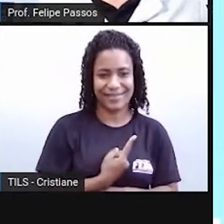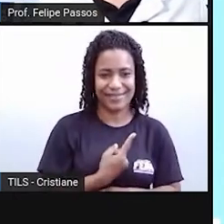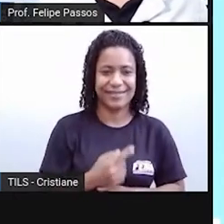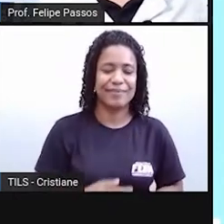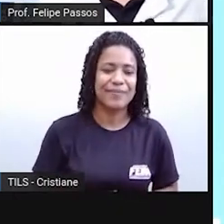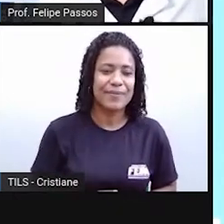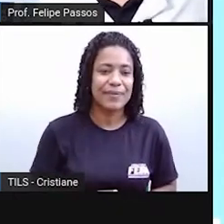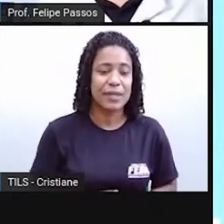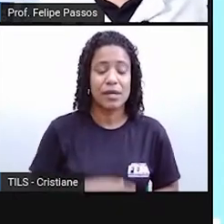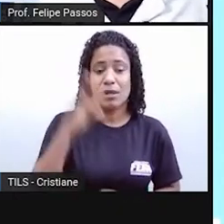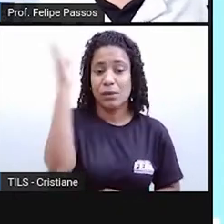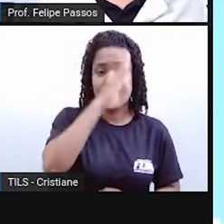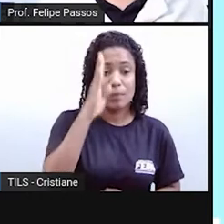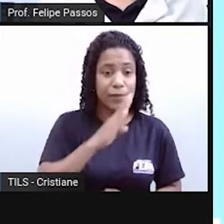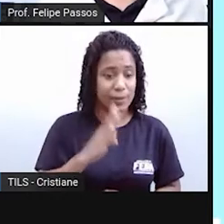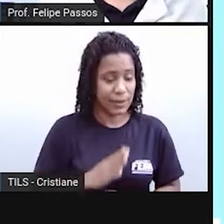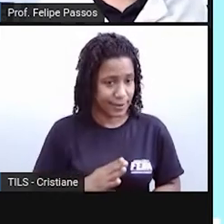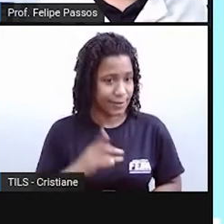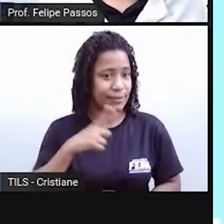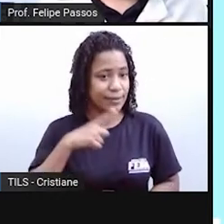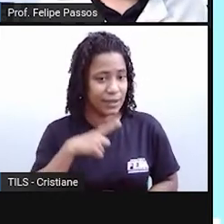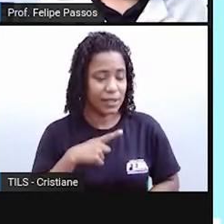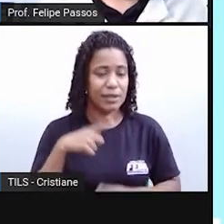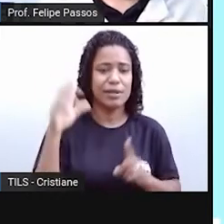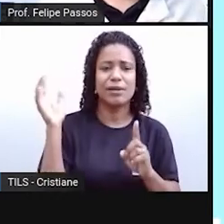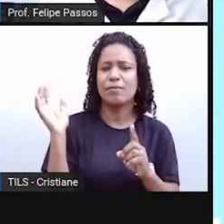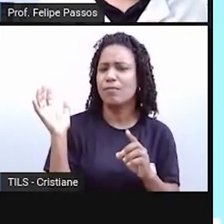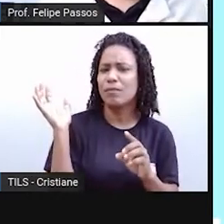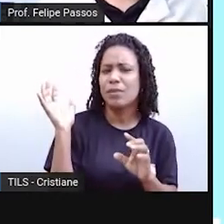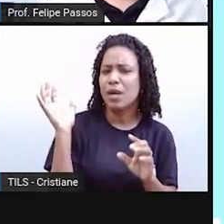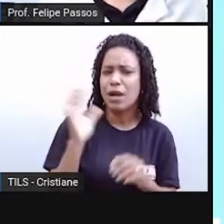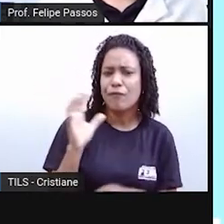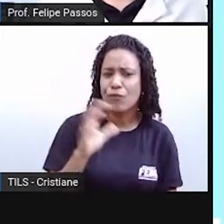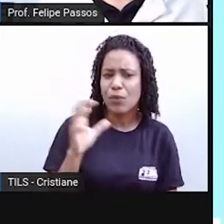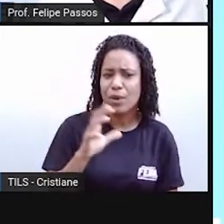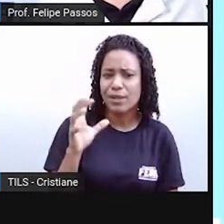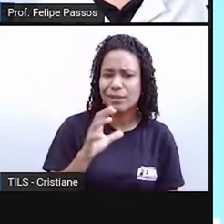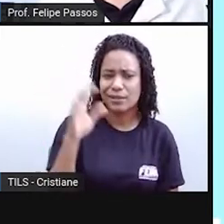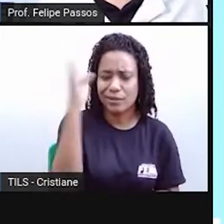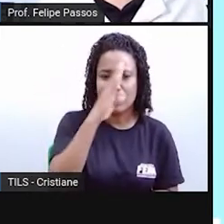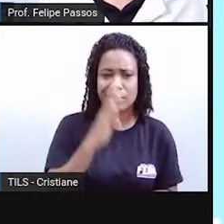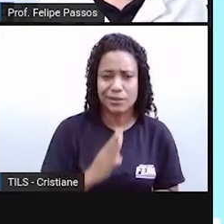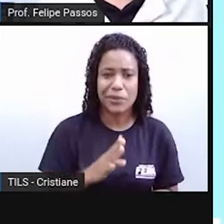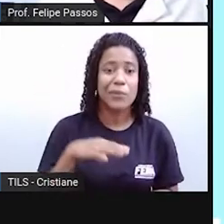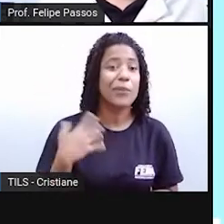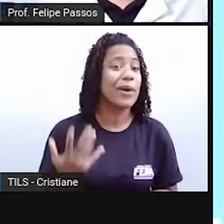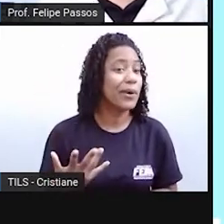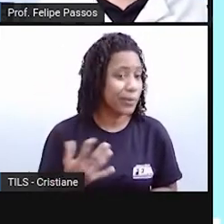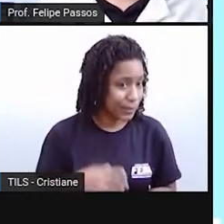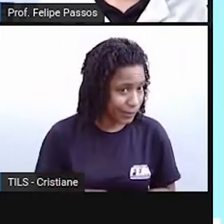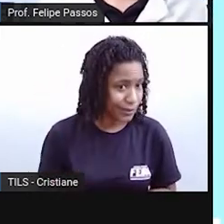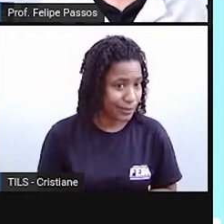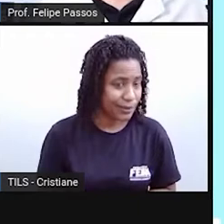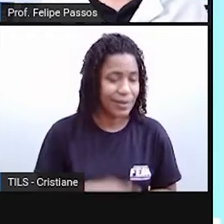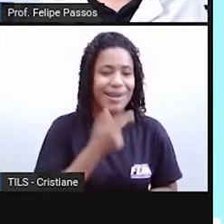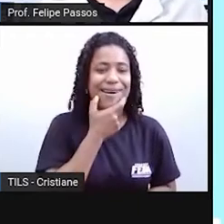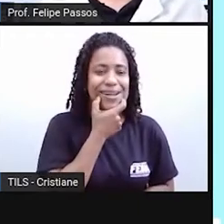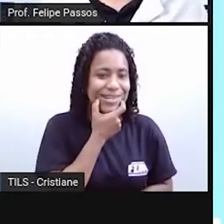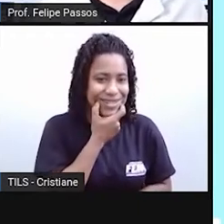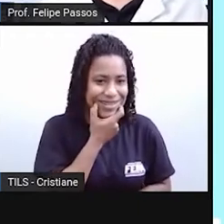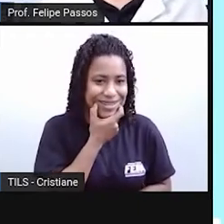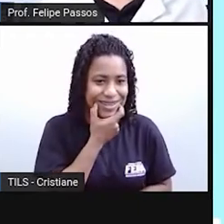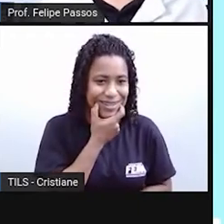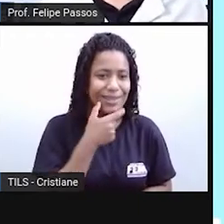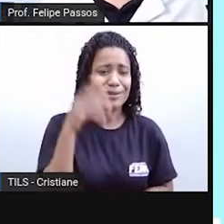ele tem principalmente a influência da língua inglesa. Isso não é à toa, né? A língua inglesa, ela é considerada, de certa